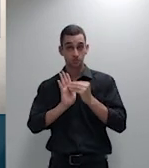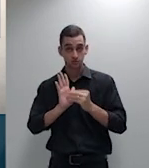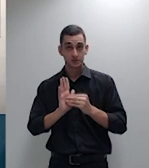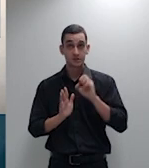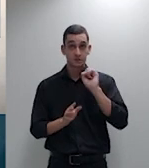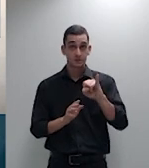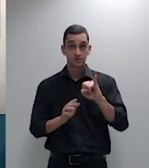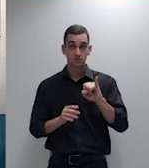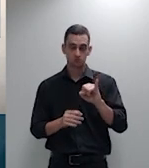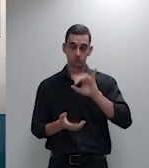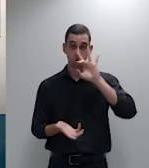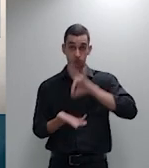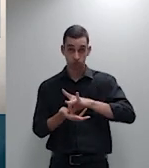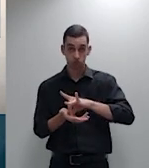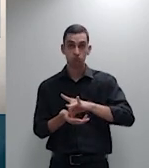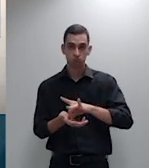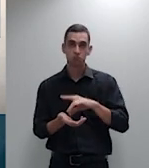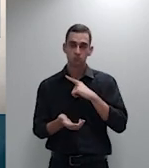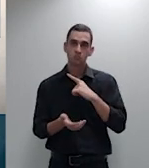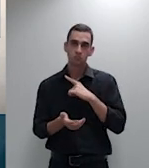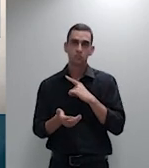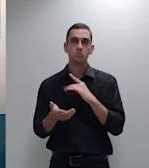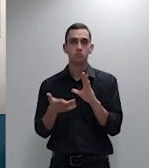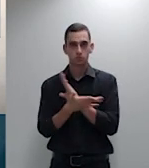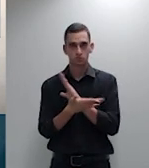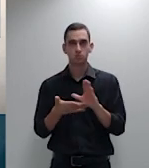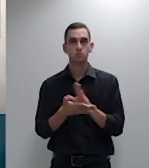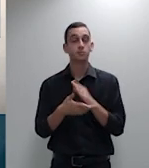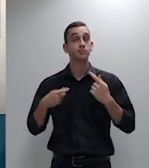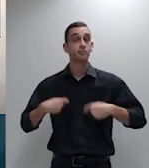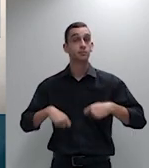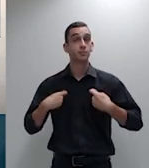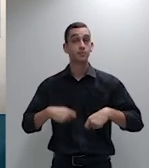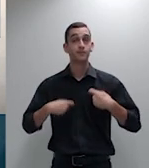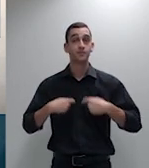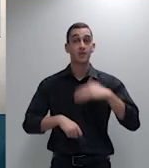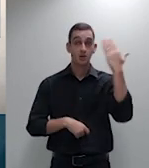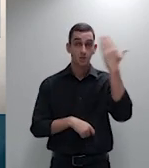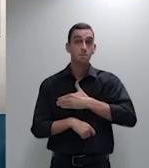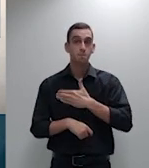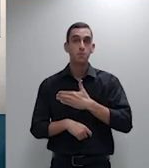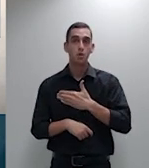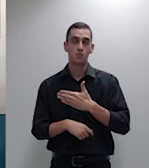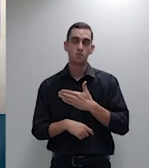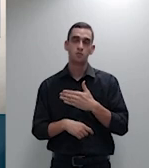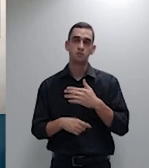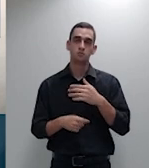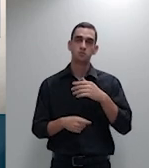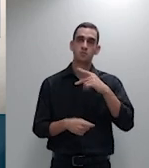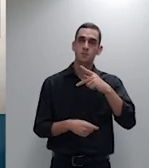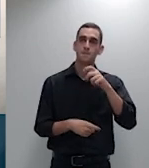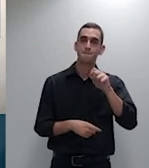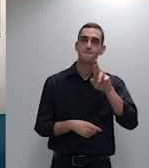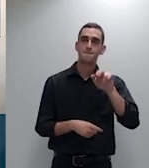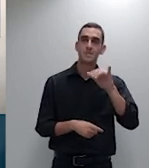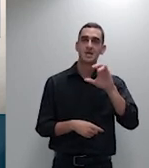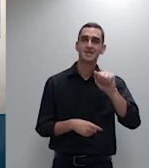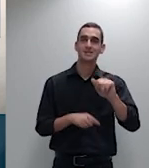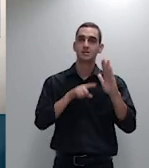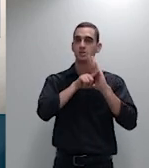podem motivar a necessidade de prova pericial de natureza atuarial para que se fique se percepcionado